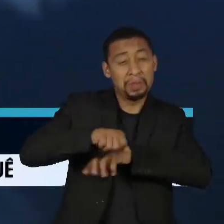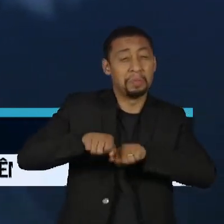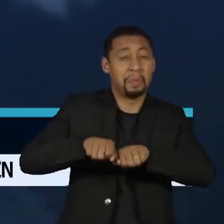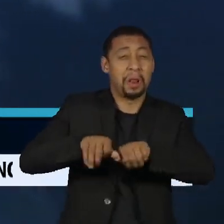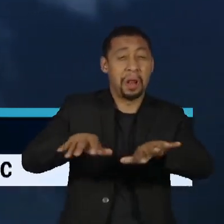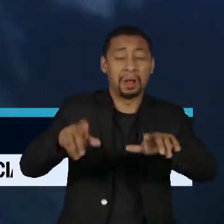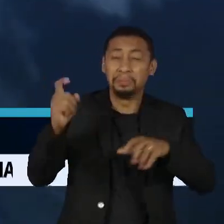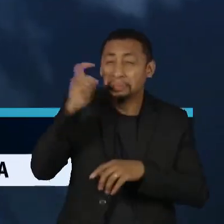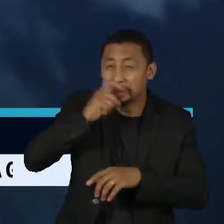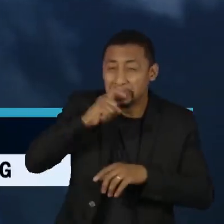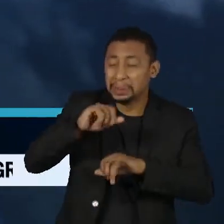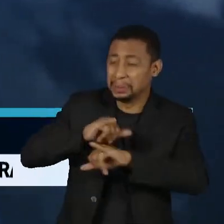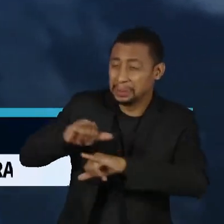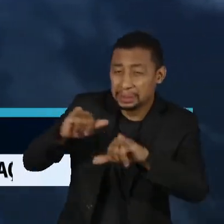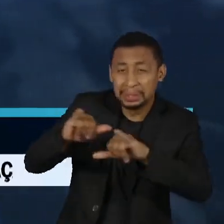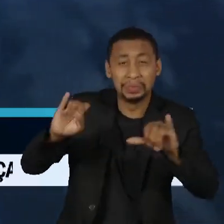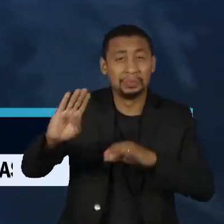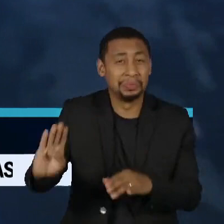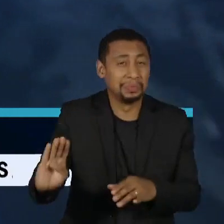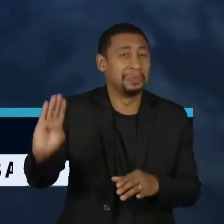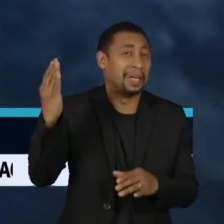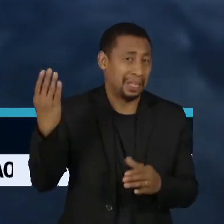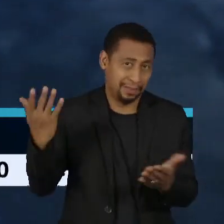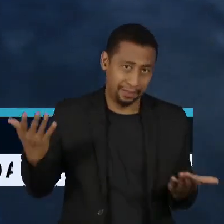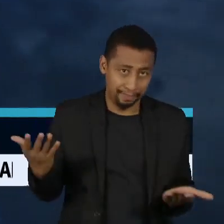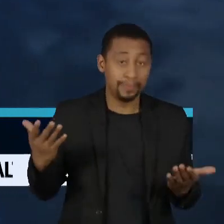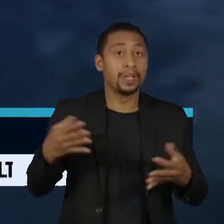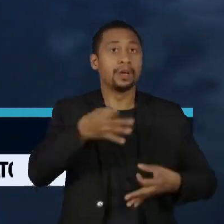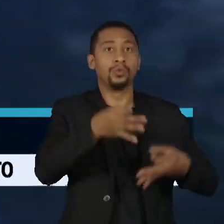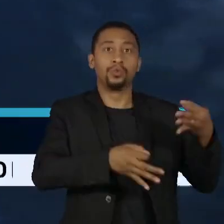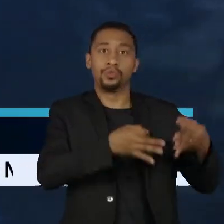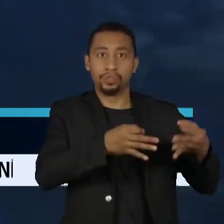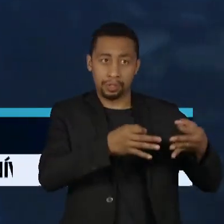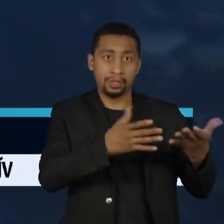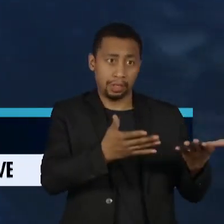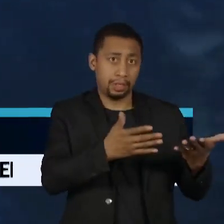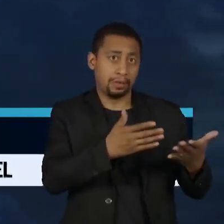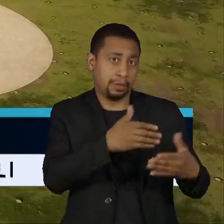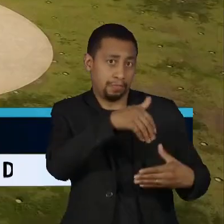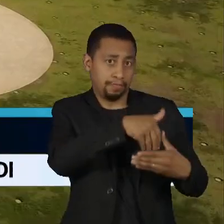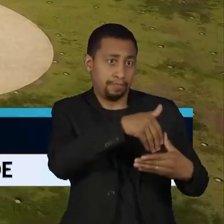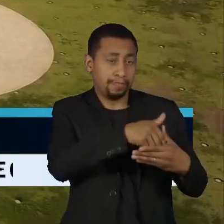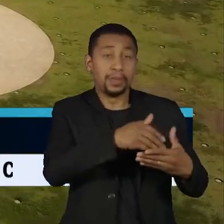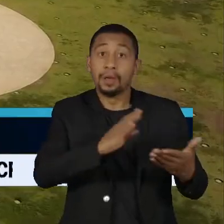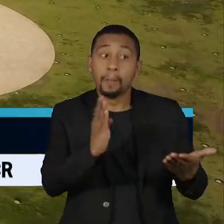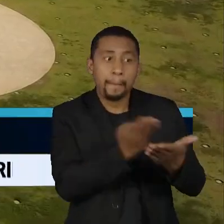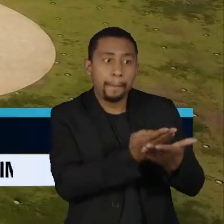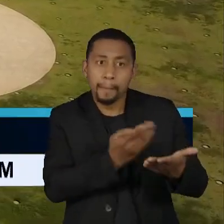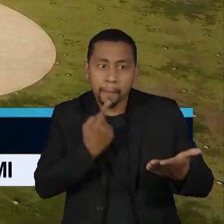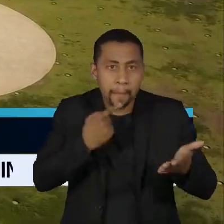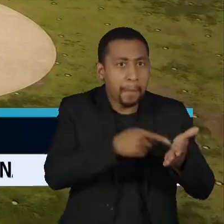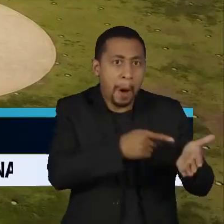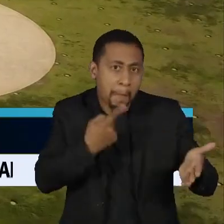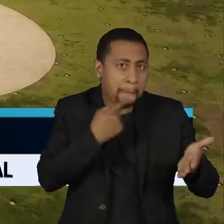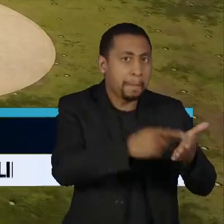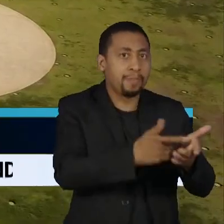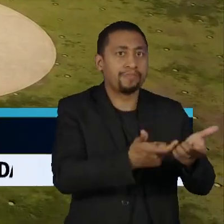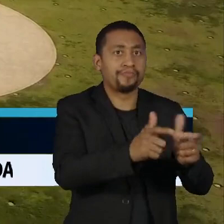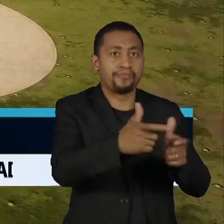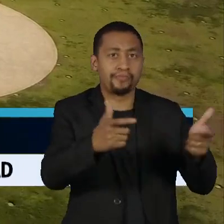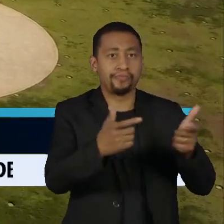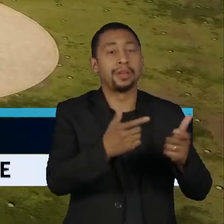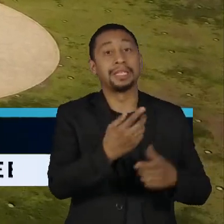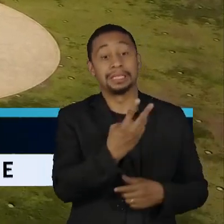notícias falsas na justiça eleitoral tiveram um aumento de mais de 300%. O número de acordos e